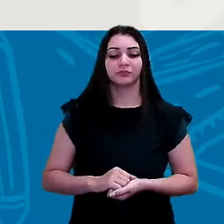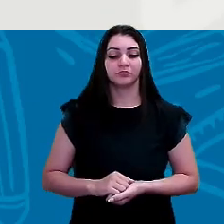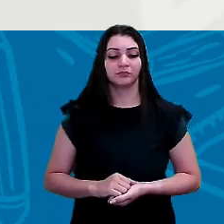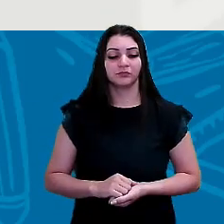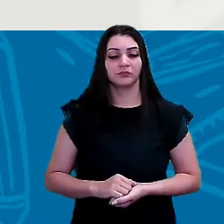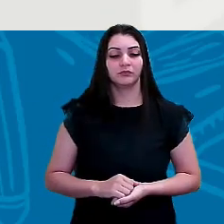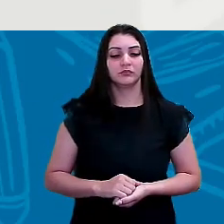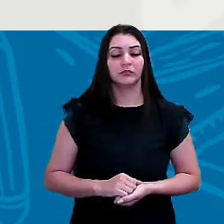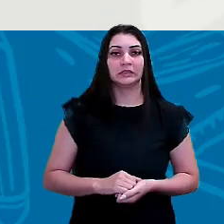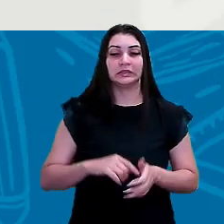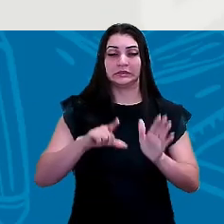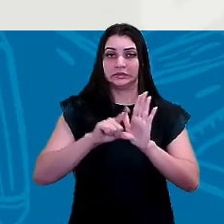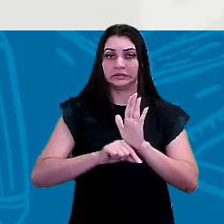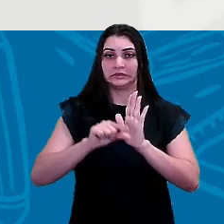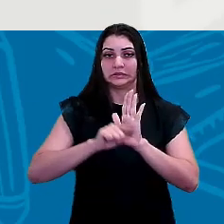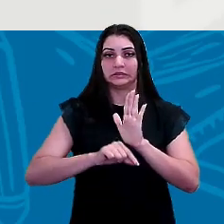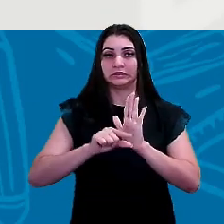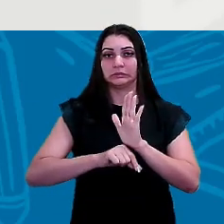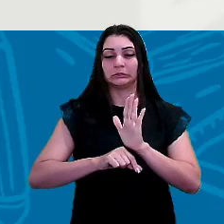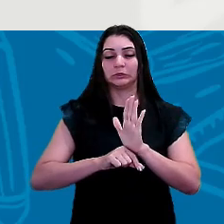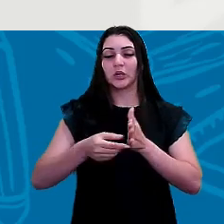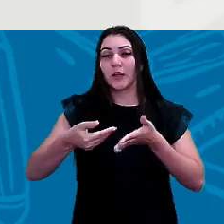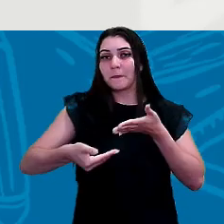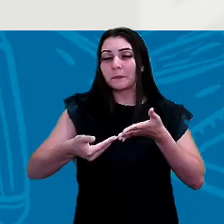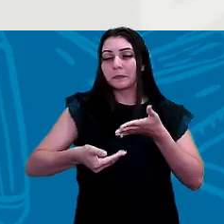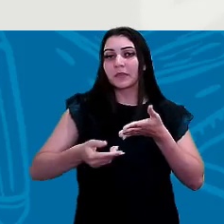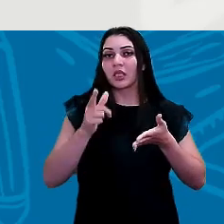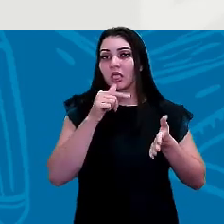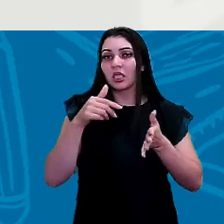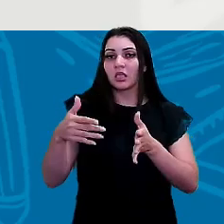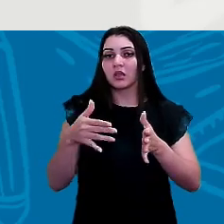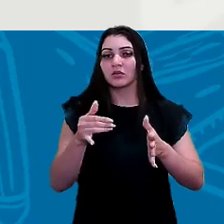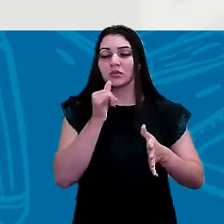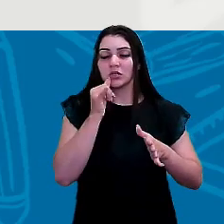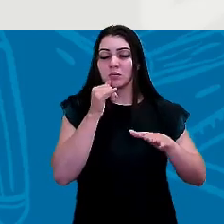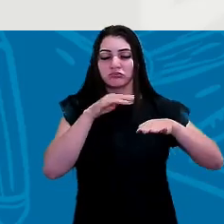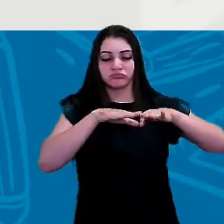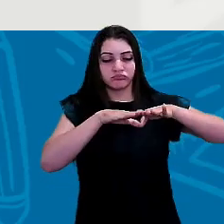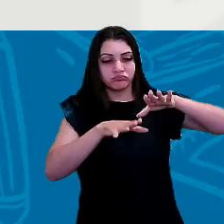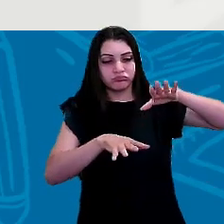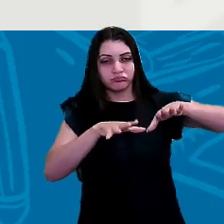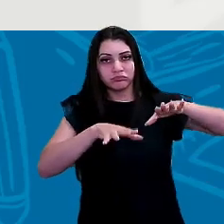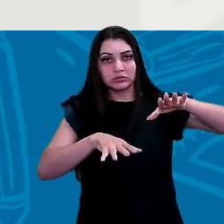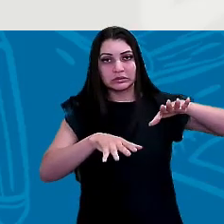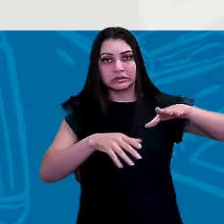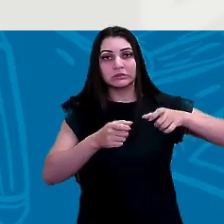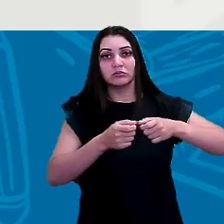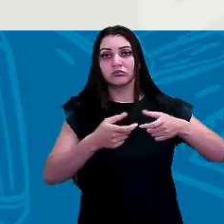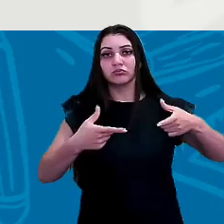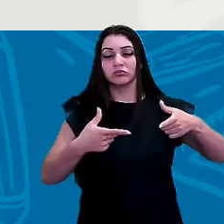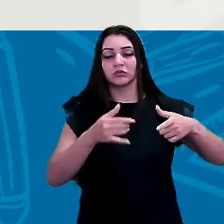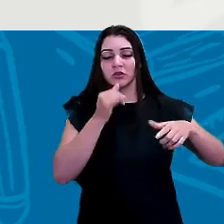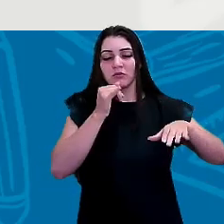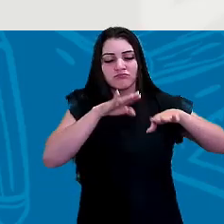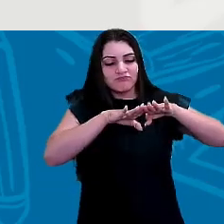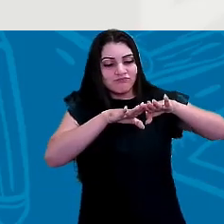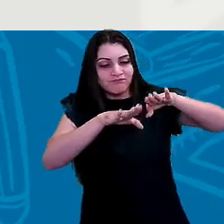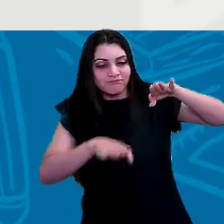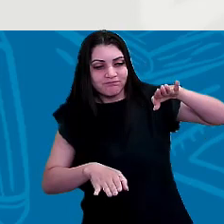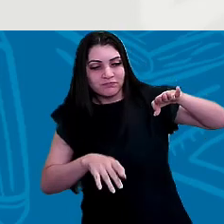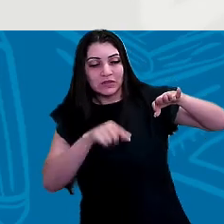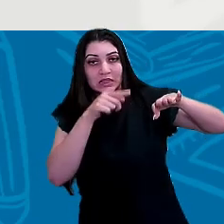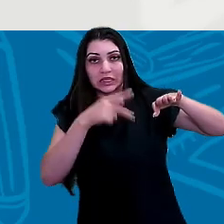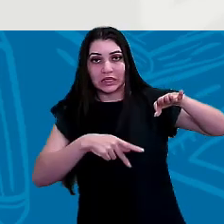uma queda de água né? no caso um desnível do relevo muito grande então nesse desnível